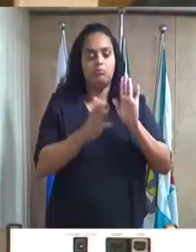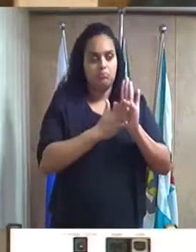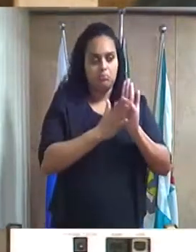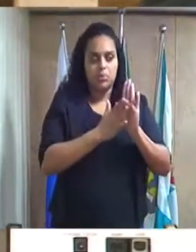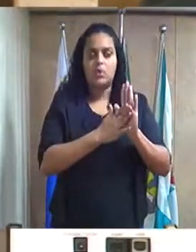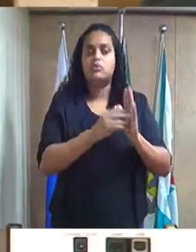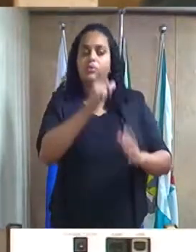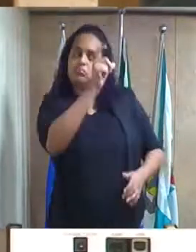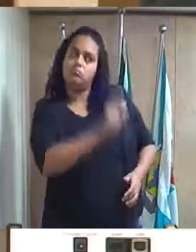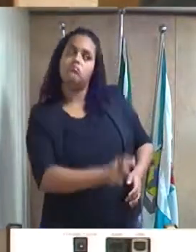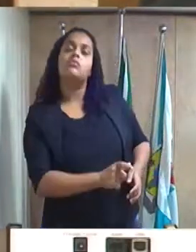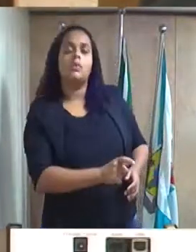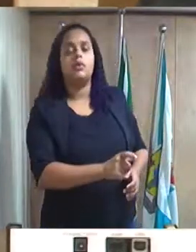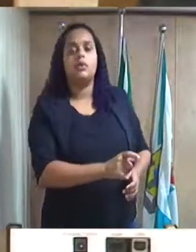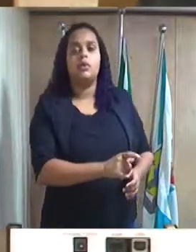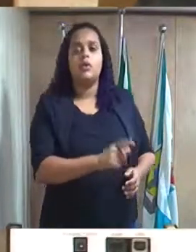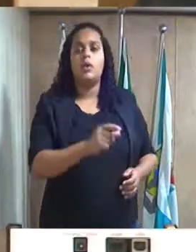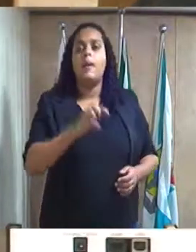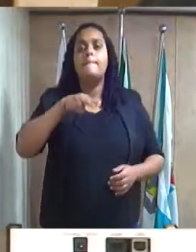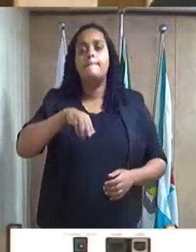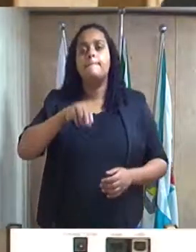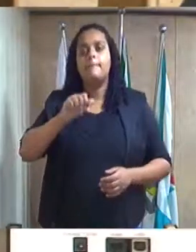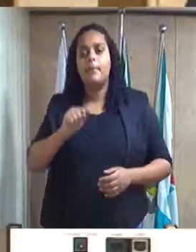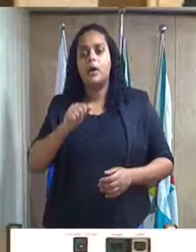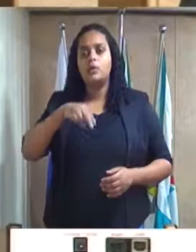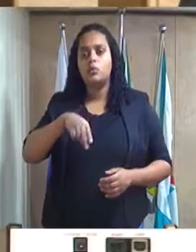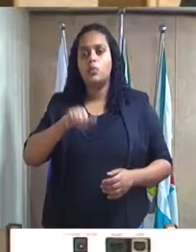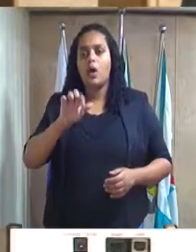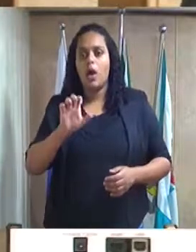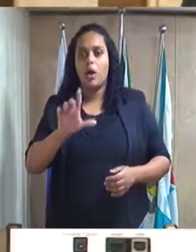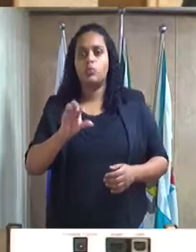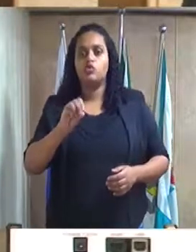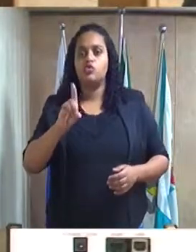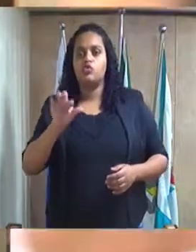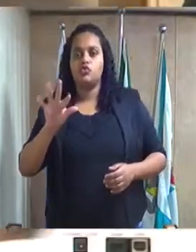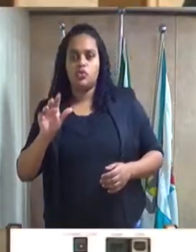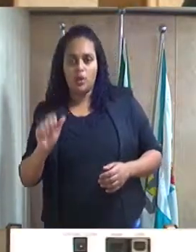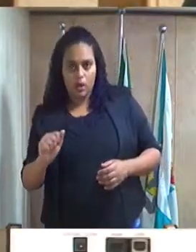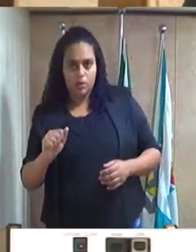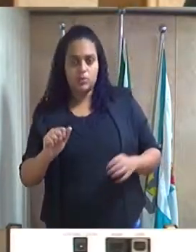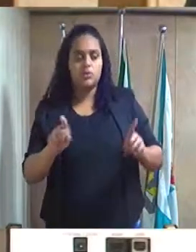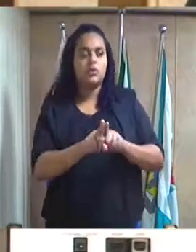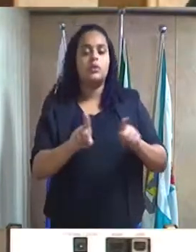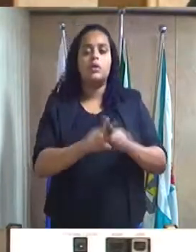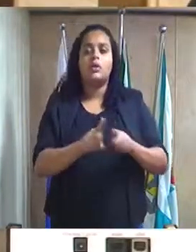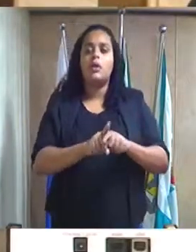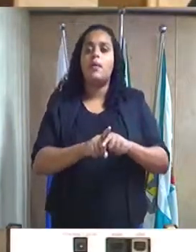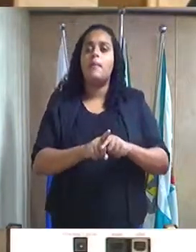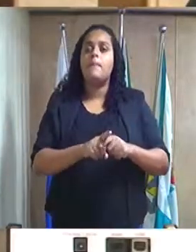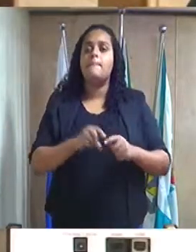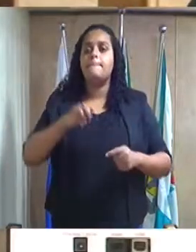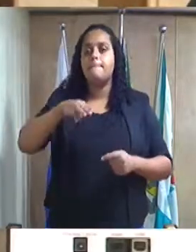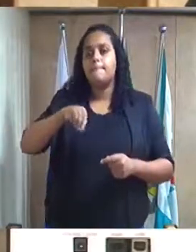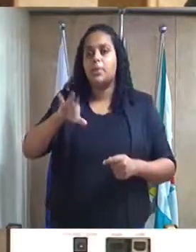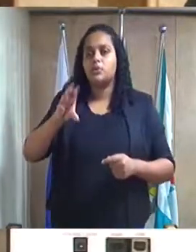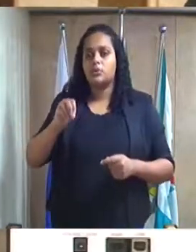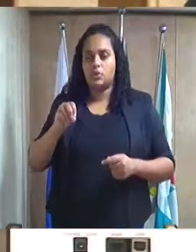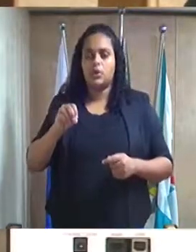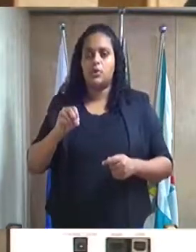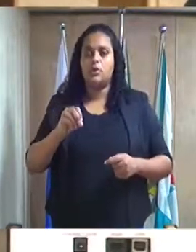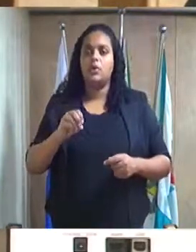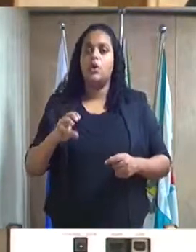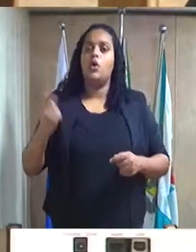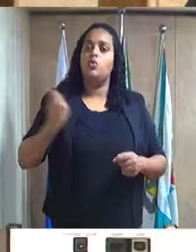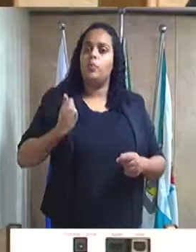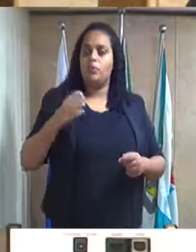aplausos, ao Ilustríssimo Senhor Manuel de Souza Pereira Dias, membro e mestre da Loja Maçônica Duque de Caxias, número